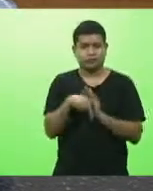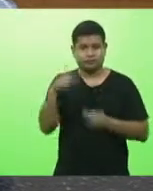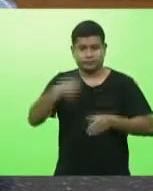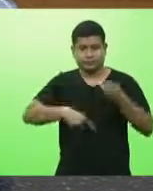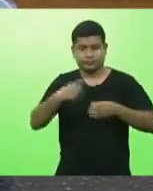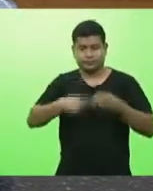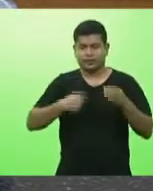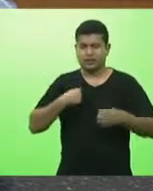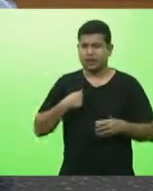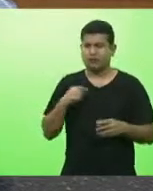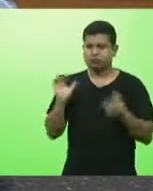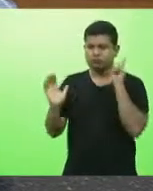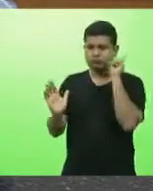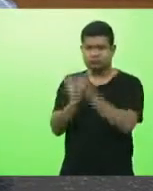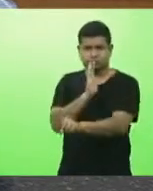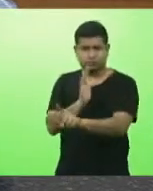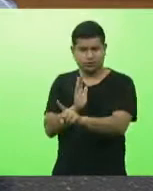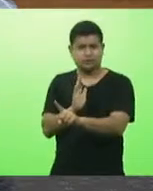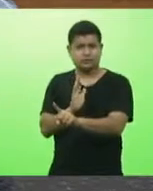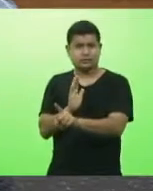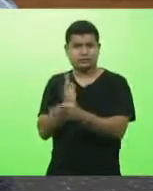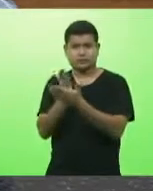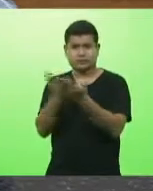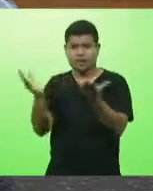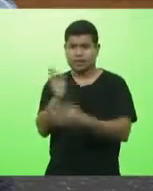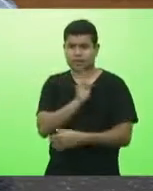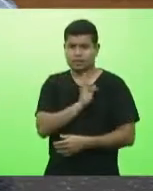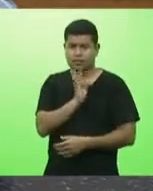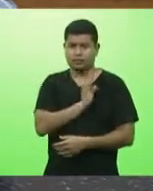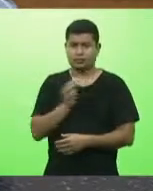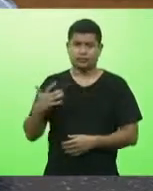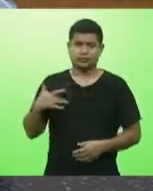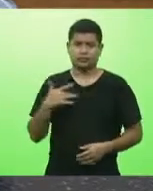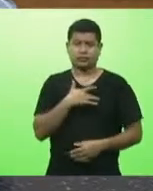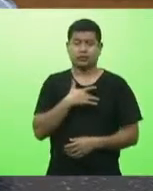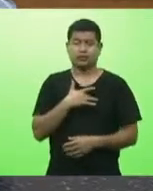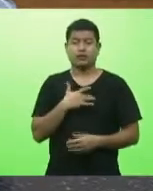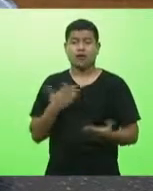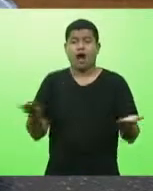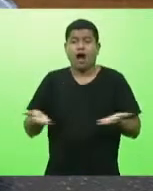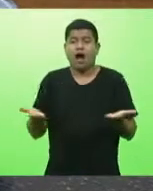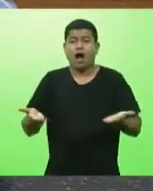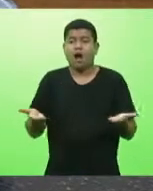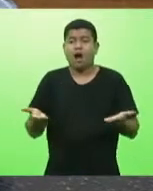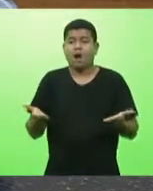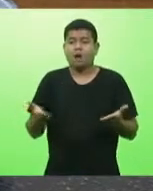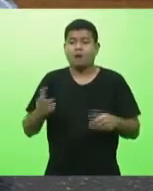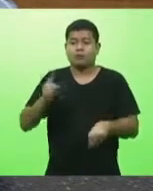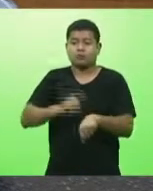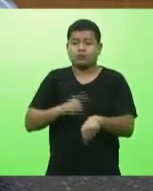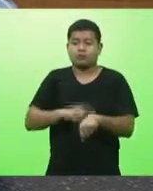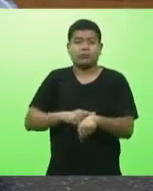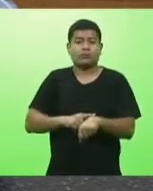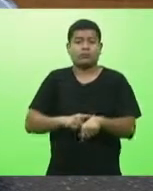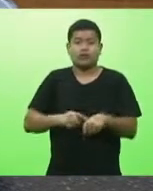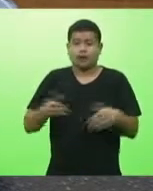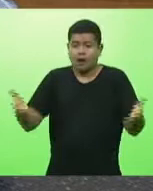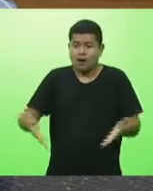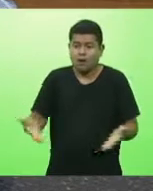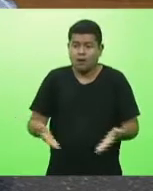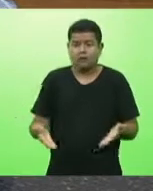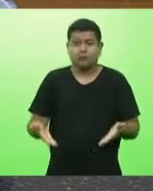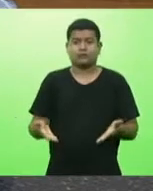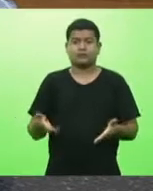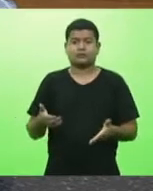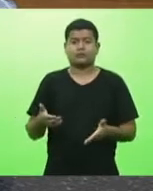uma indagação aos técnicos da saúde sobre o cenário do covid em Santa